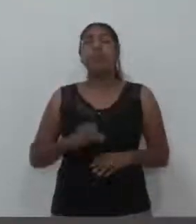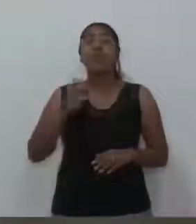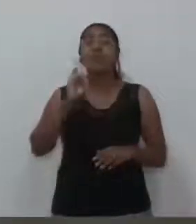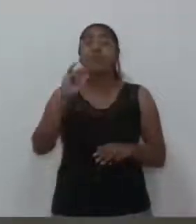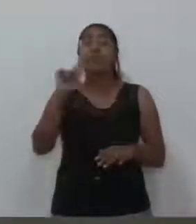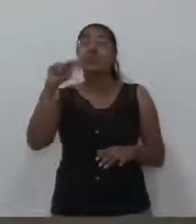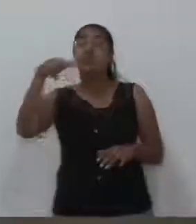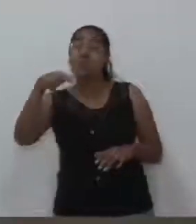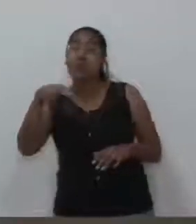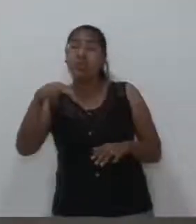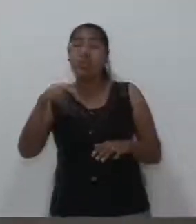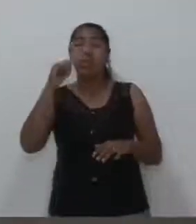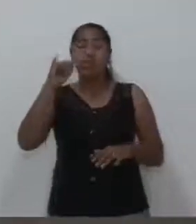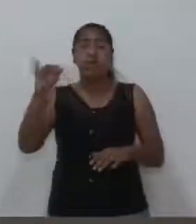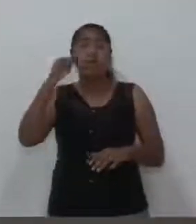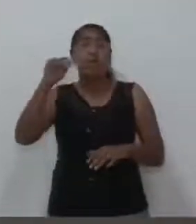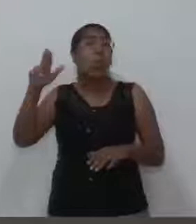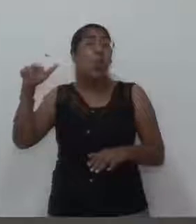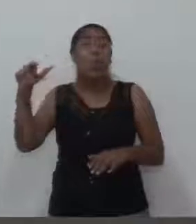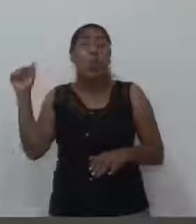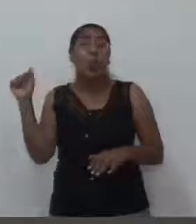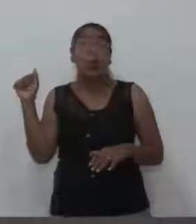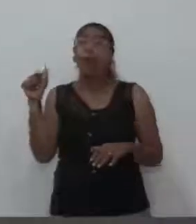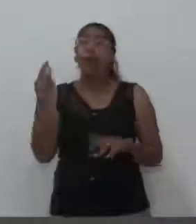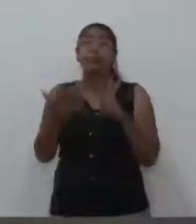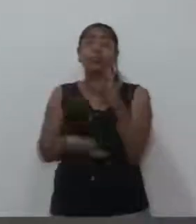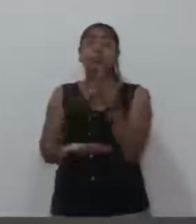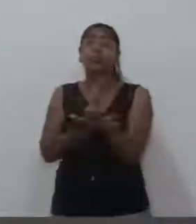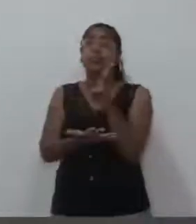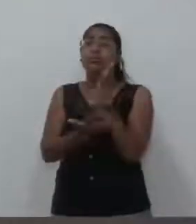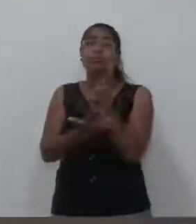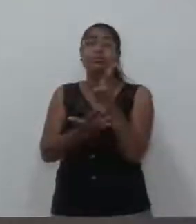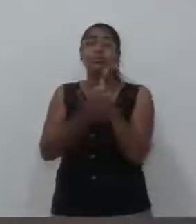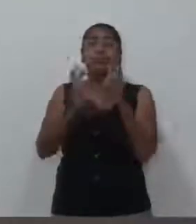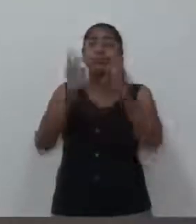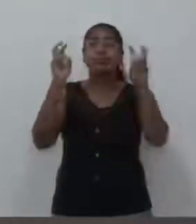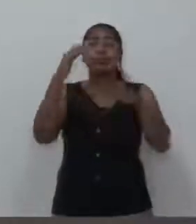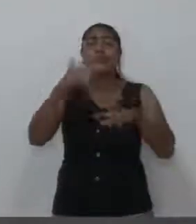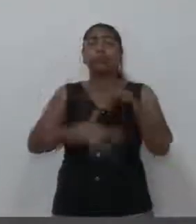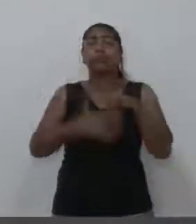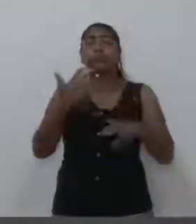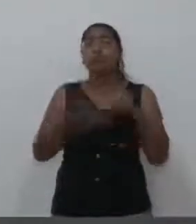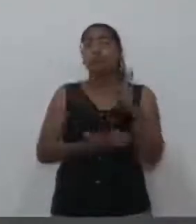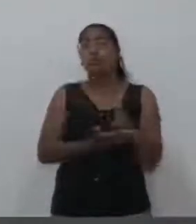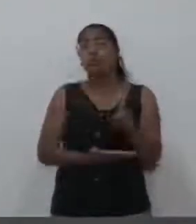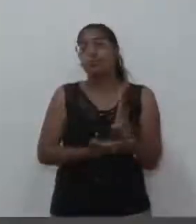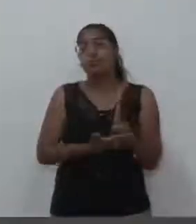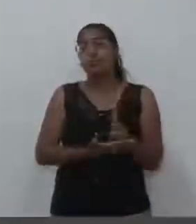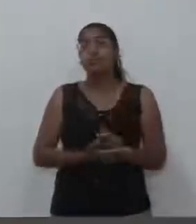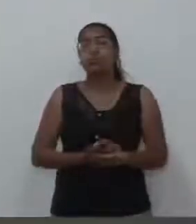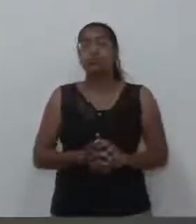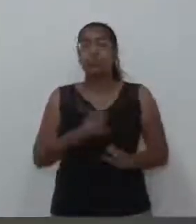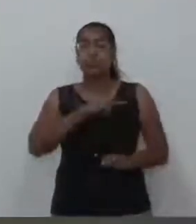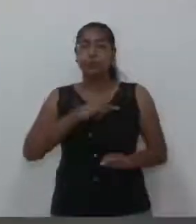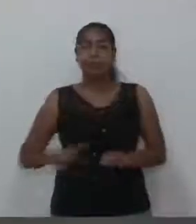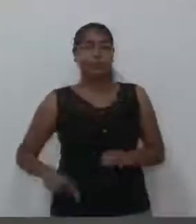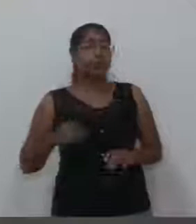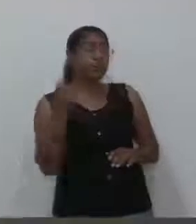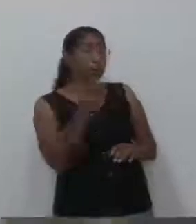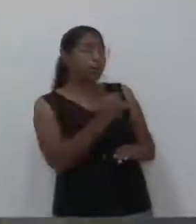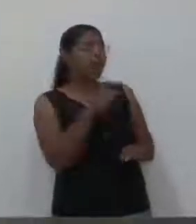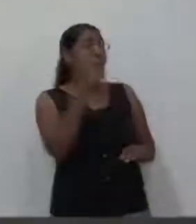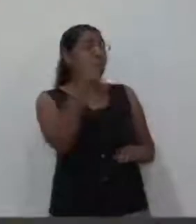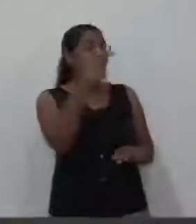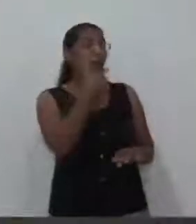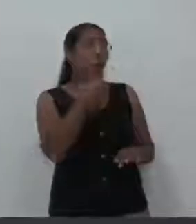E isso não é democracia. Isso é desrespeito. Marcos, para... O Márcio já é um